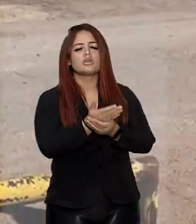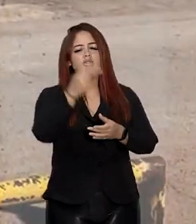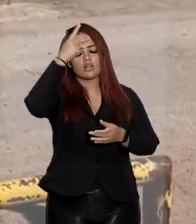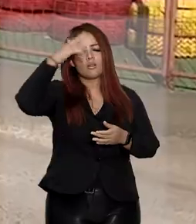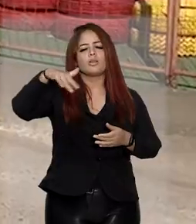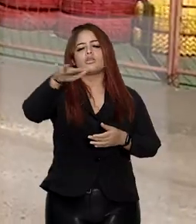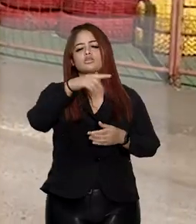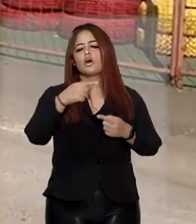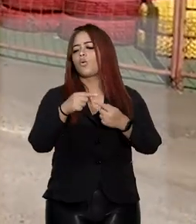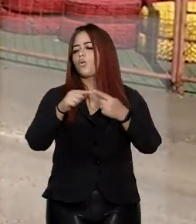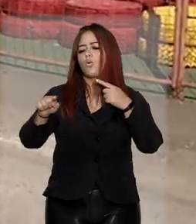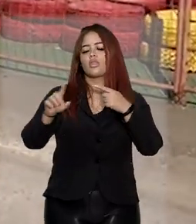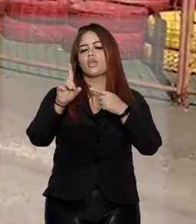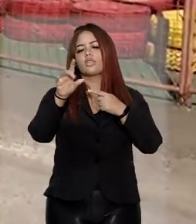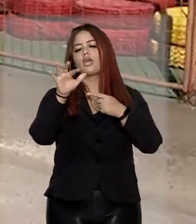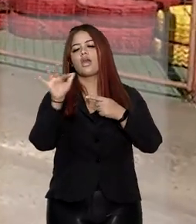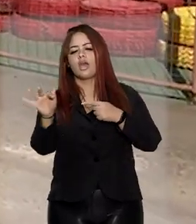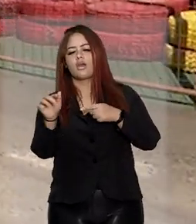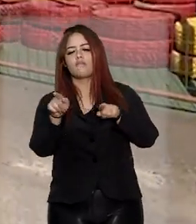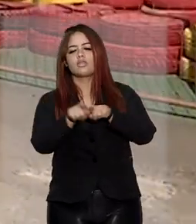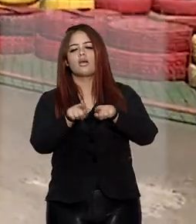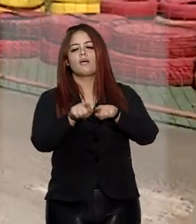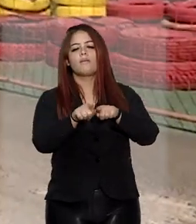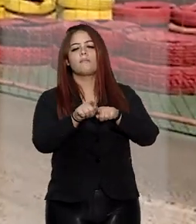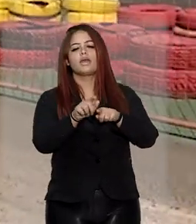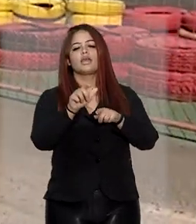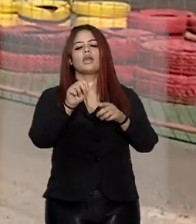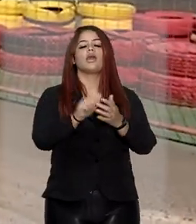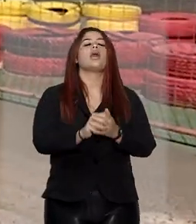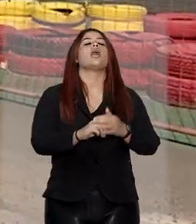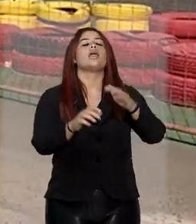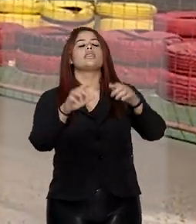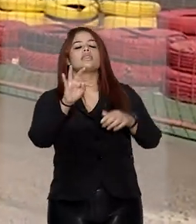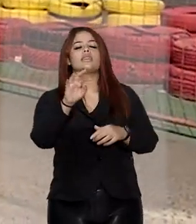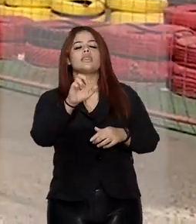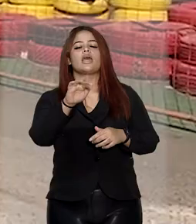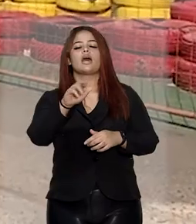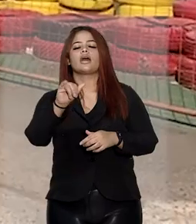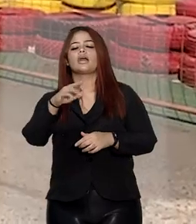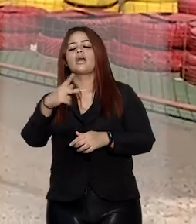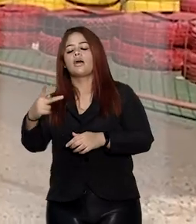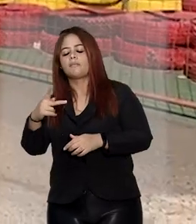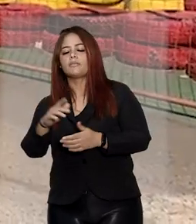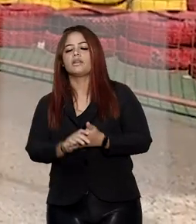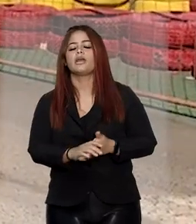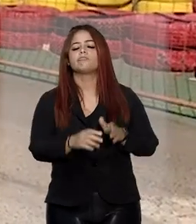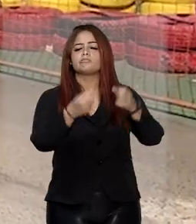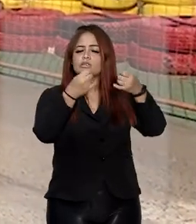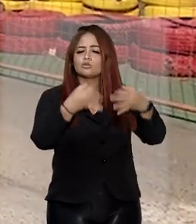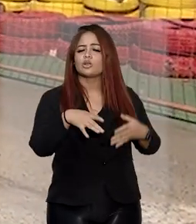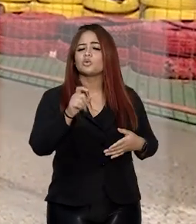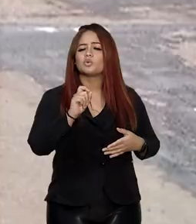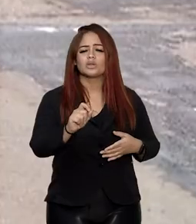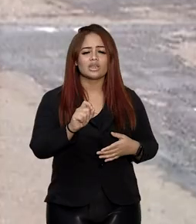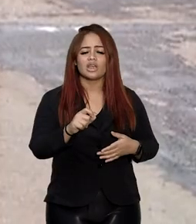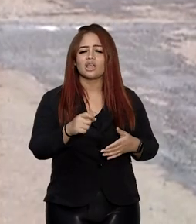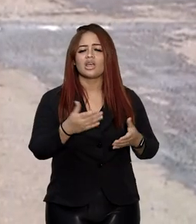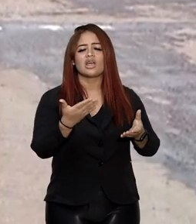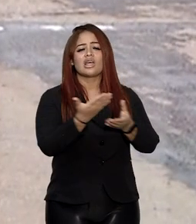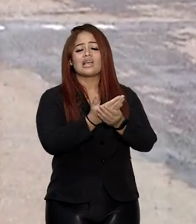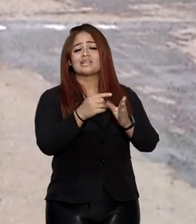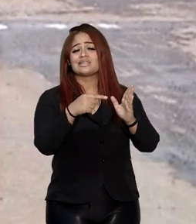Distrito Federal e a Agência de Desenvolvimento Local, a Terra Cape, sob a alegação de que a não efetivação da medida